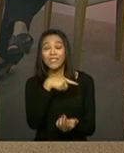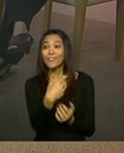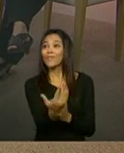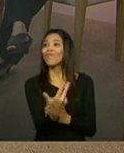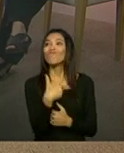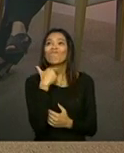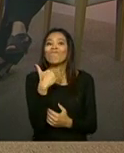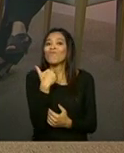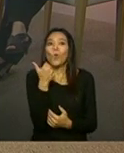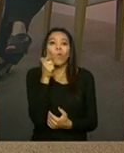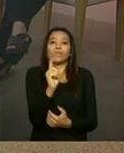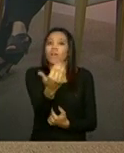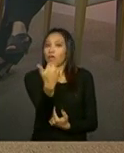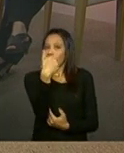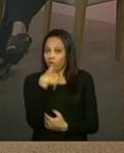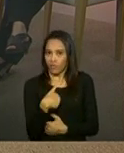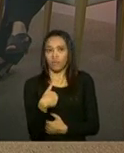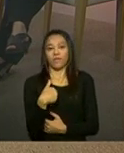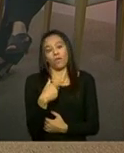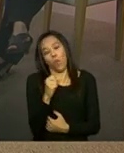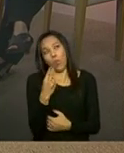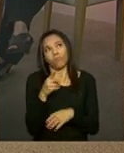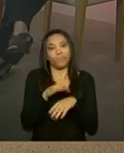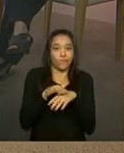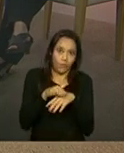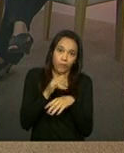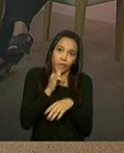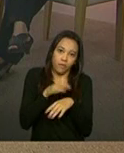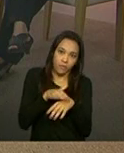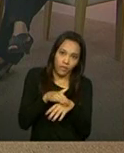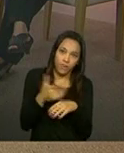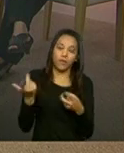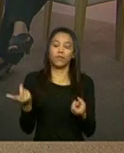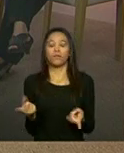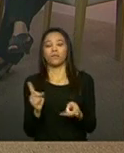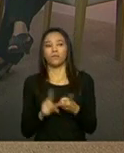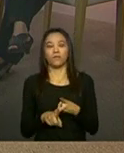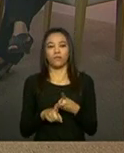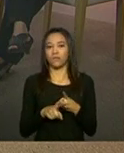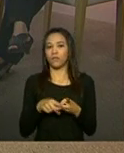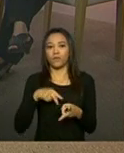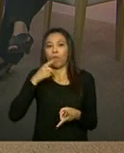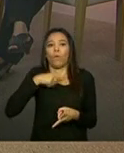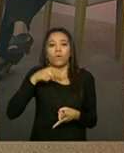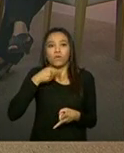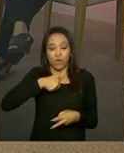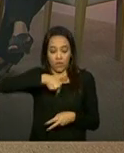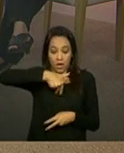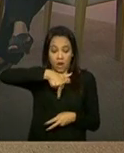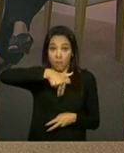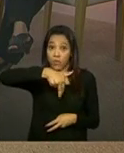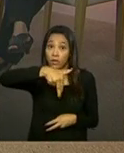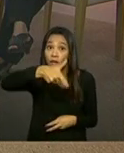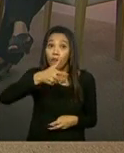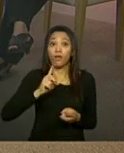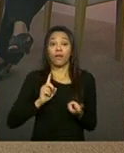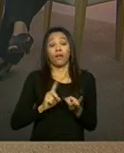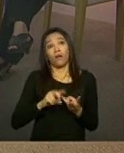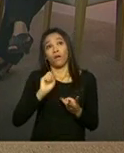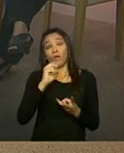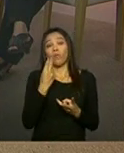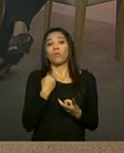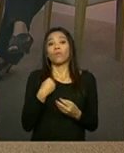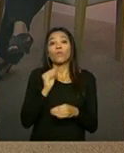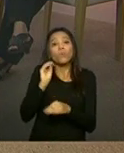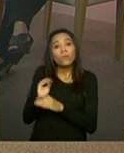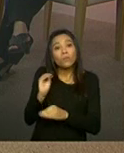ao CRAS, vamos dizer que a pessoa está enferma, está doente, apresenta alguma grande dificuldade de locomoção, cuida de uma outra pessoa, né?